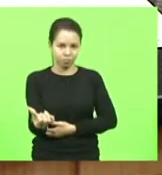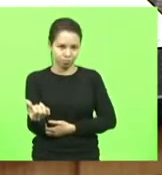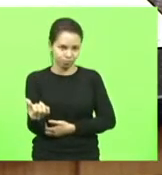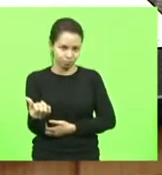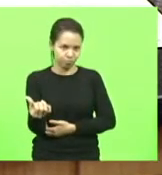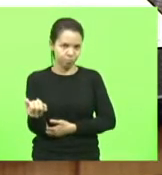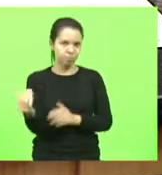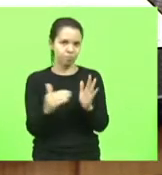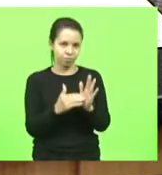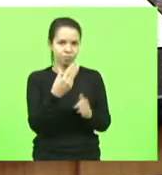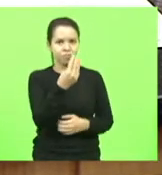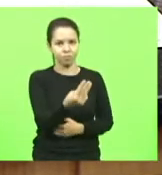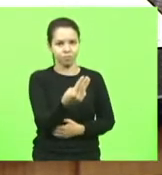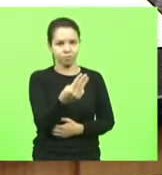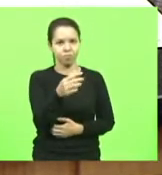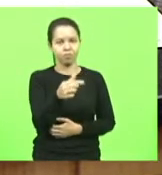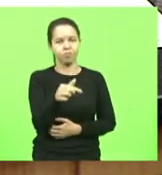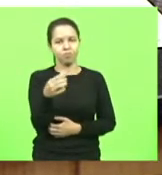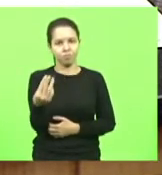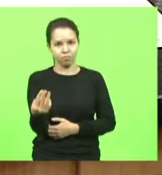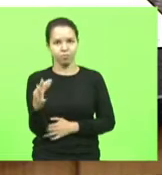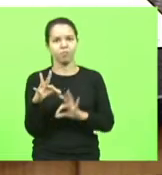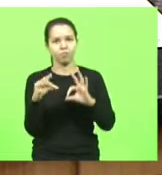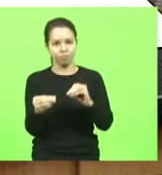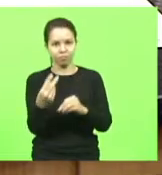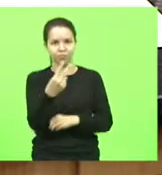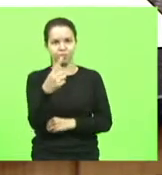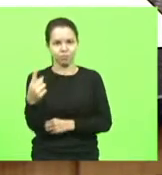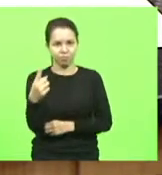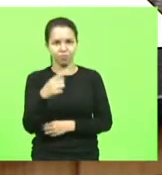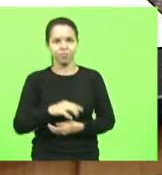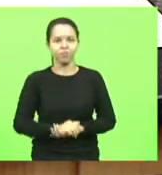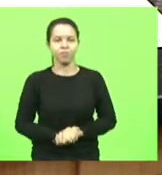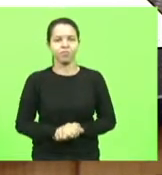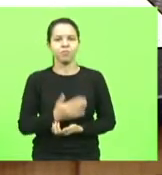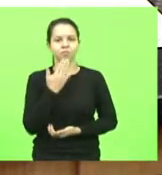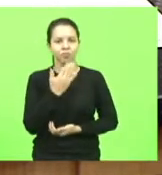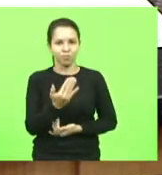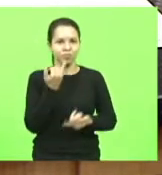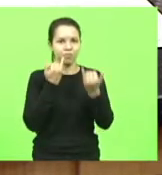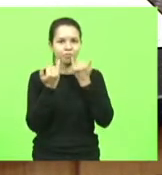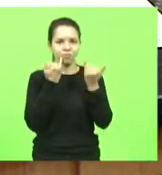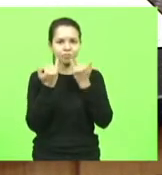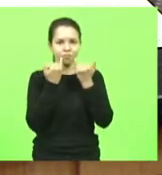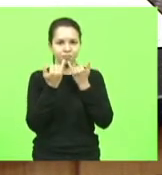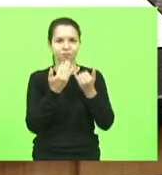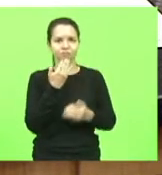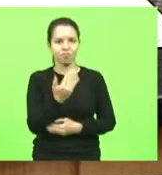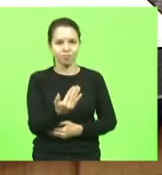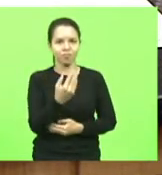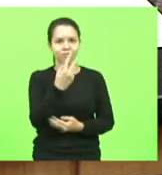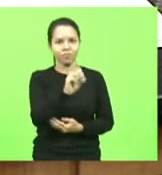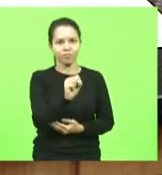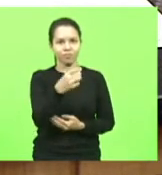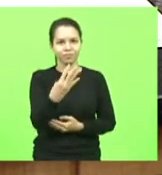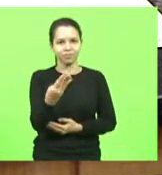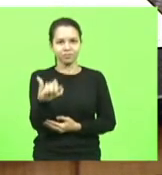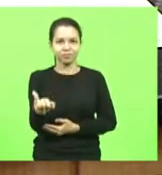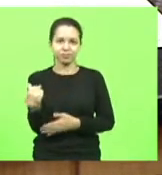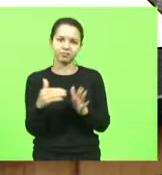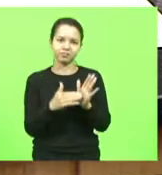373-2021, e os pedidos de informação e os requerimentos número 846 a